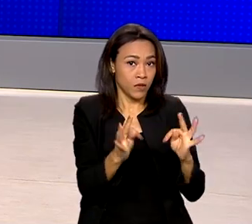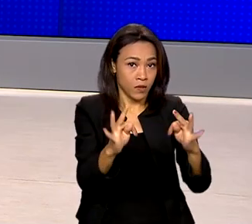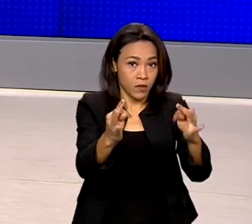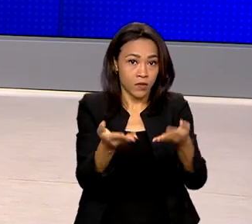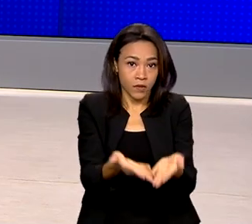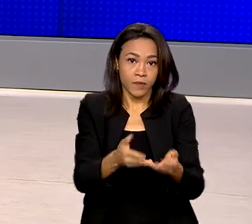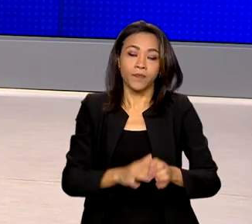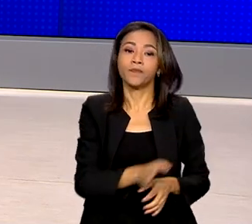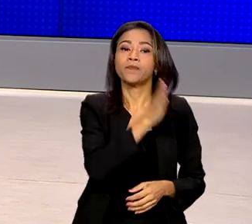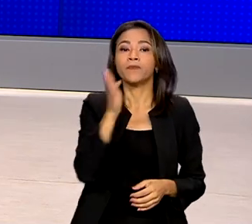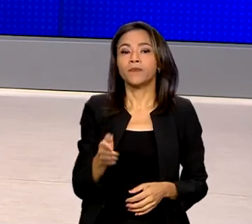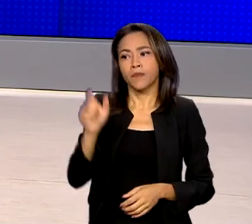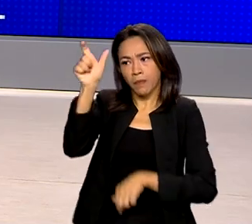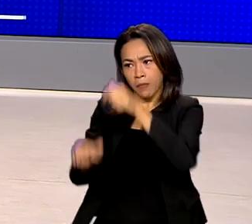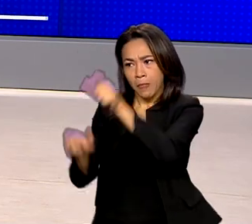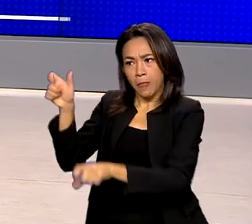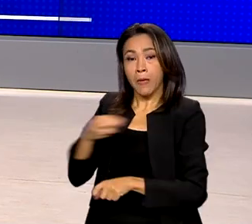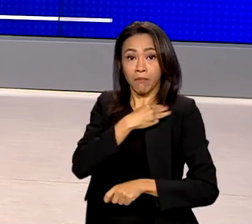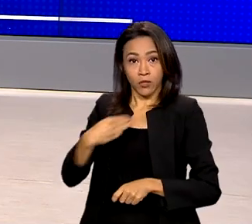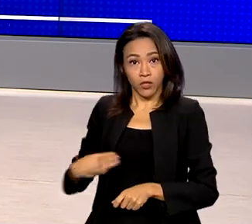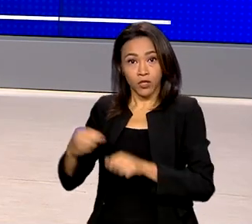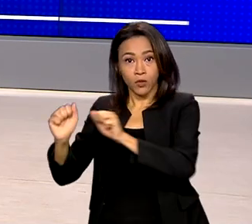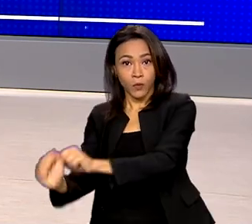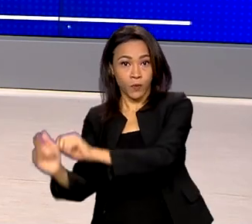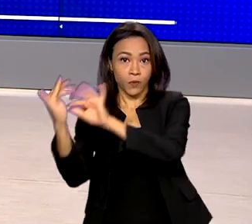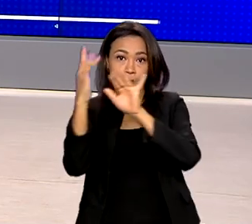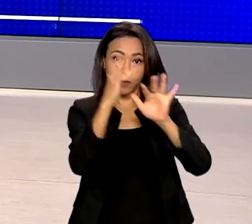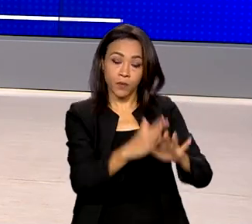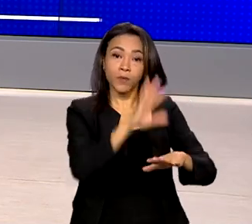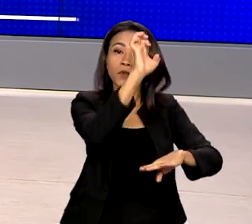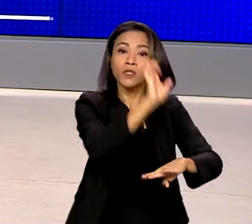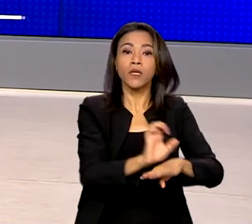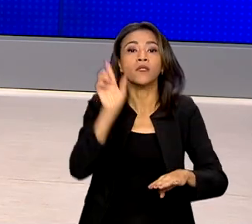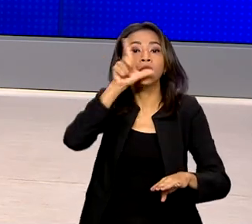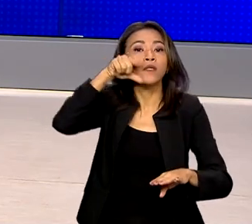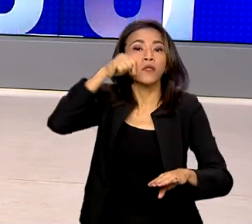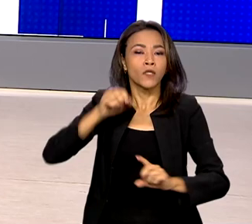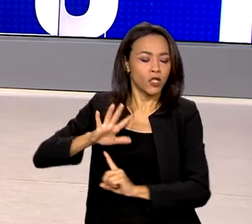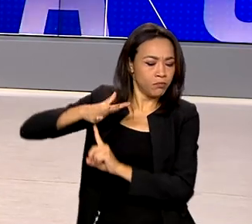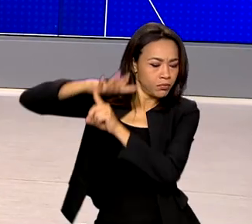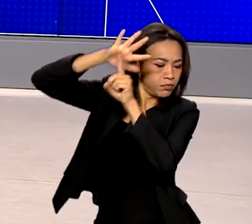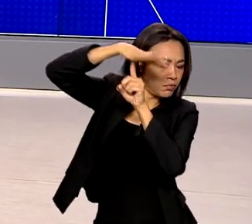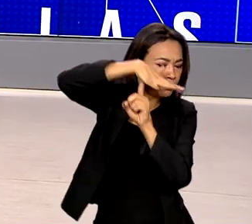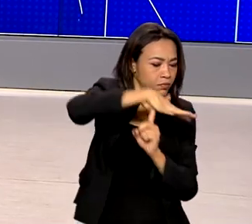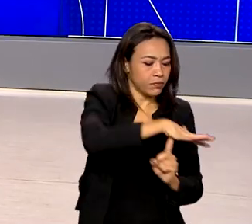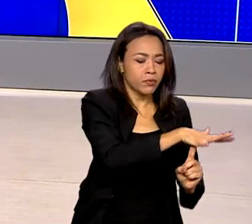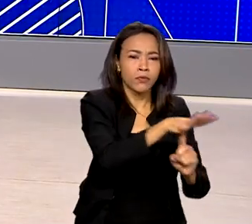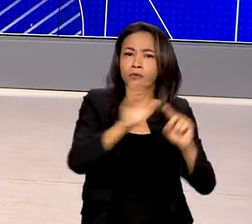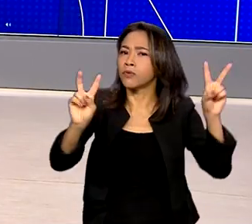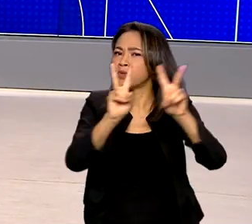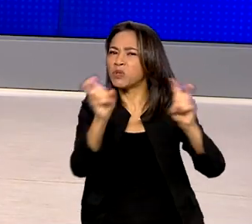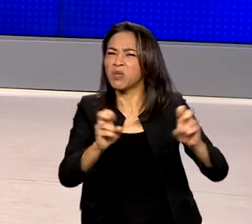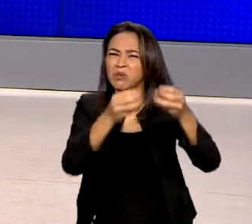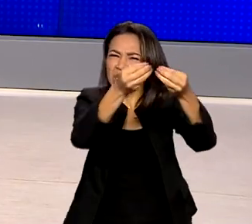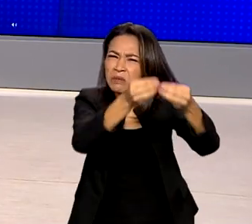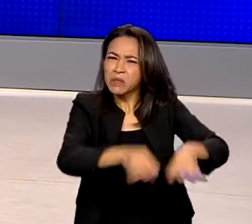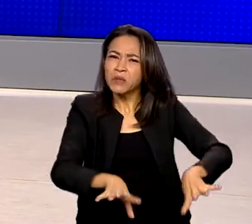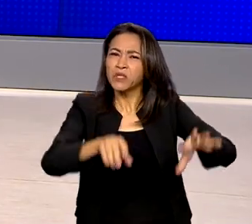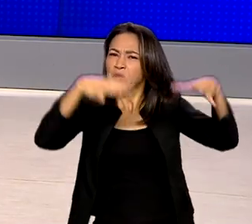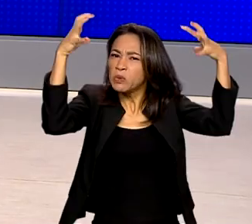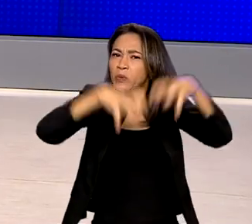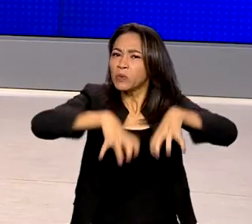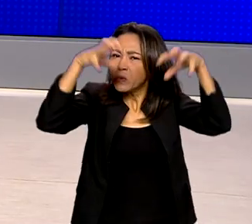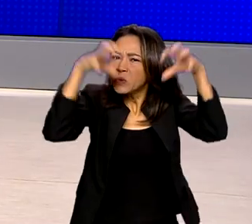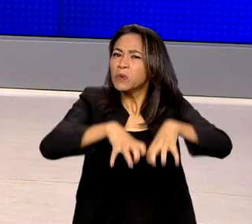Ministros estiveram em Alagoas e sobrevoaram as áreas afetadas pelas fortes chuvas na região,